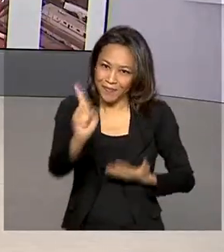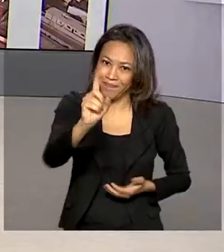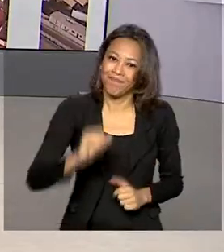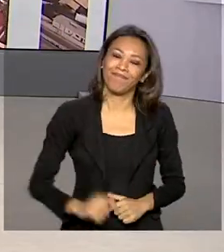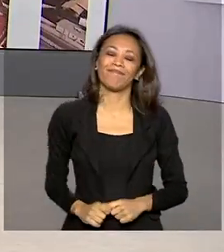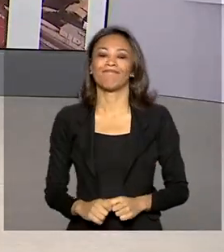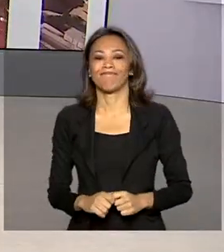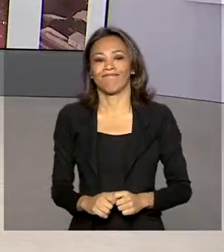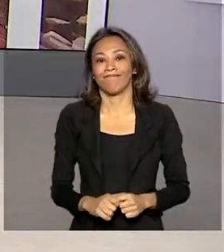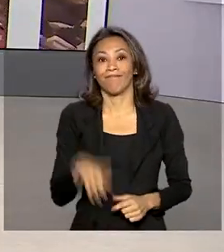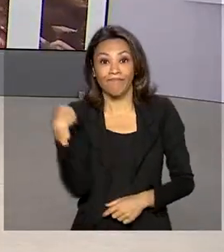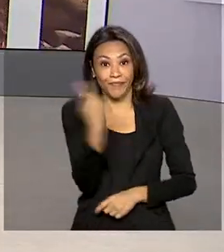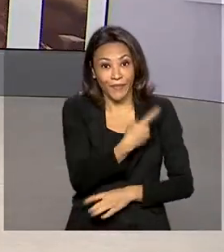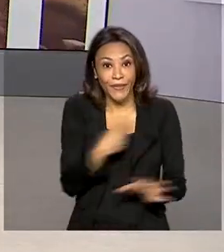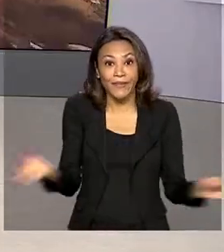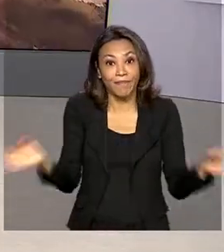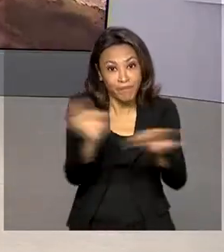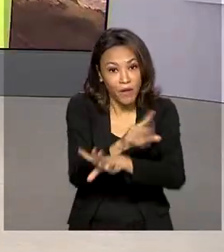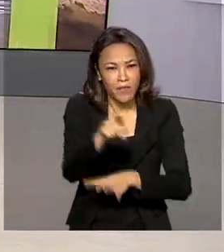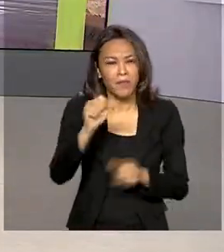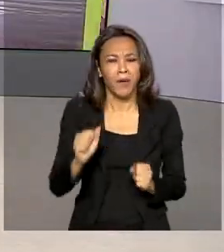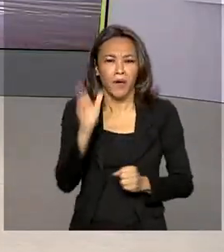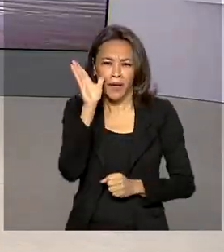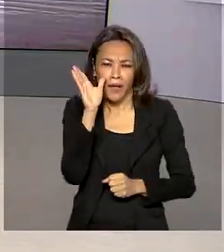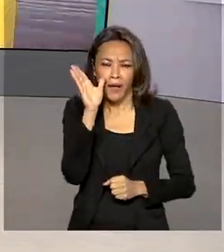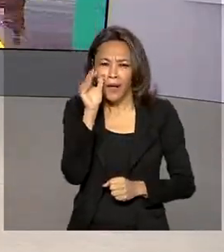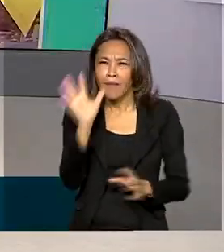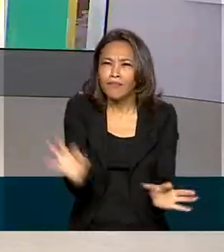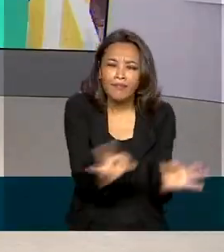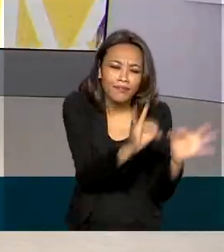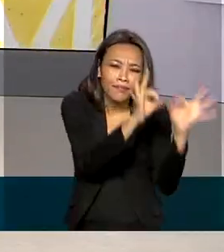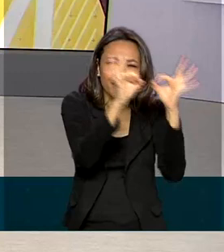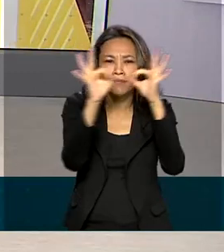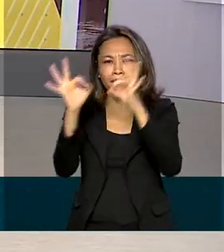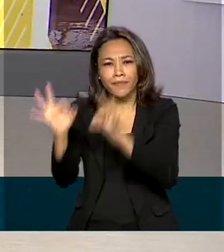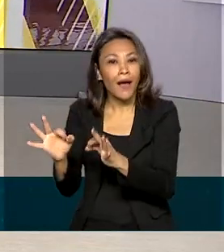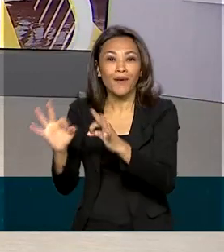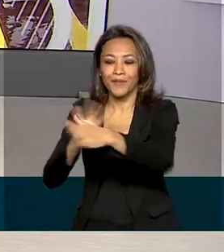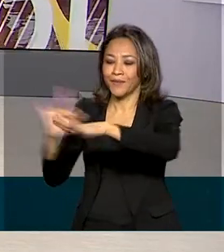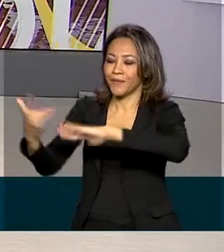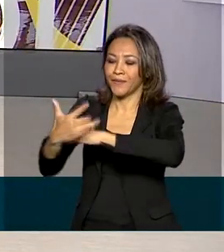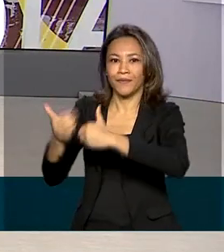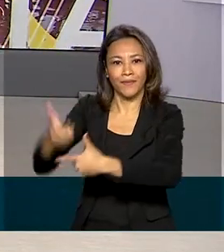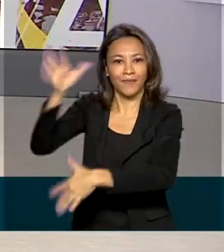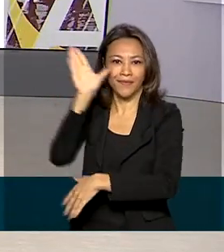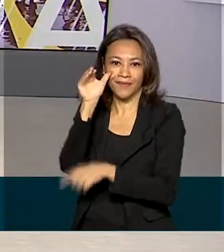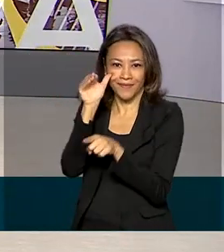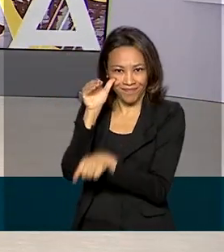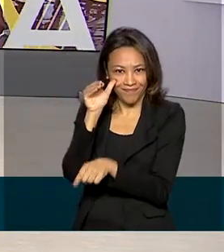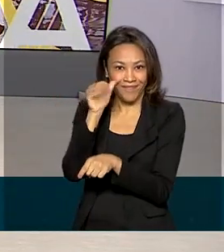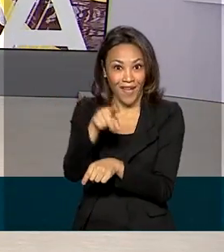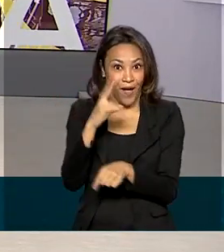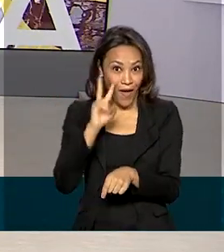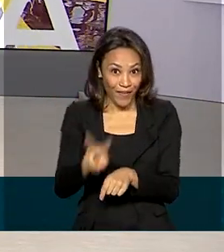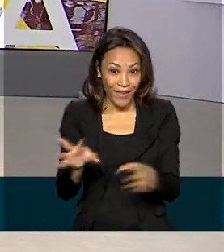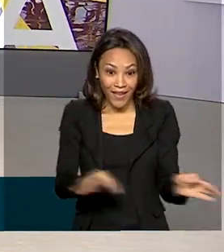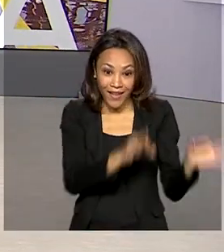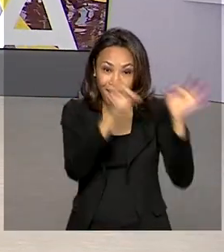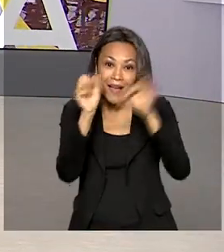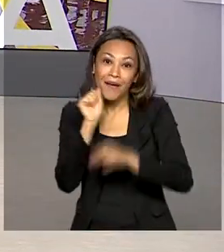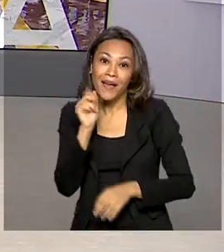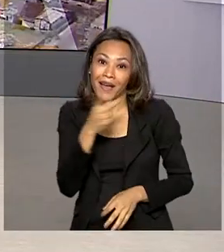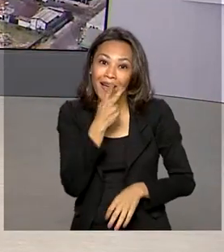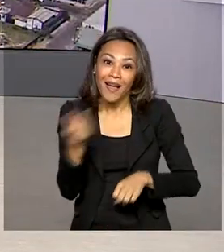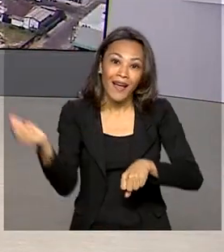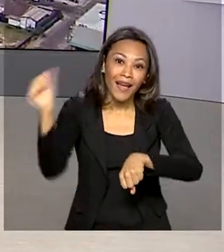O Brasil em Dia termina aqui. Você pode rever as nossas reportagens nas redes sociais. Fique com imagens de Macapá,